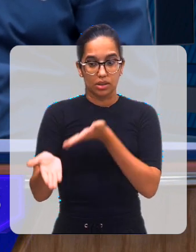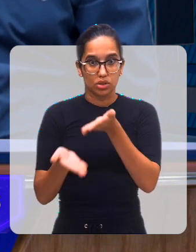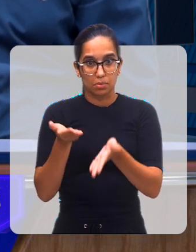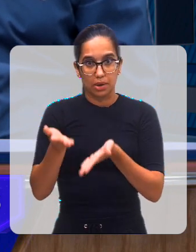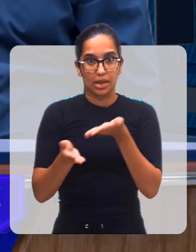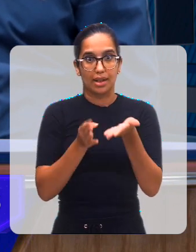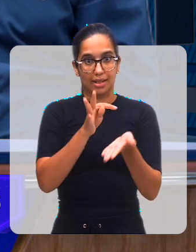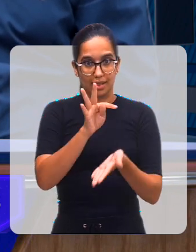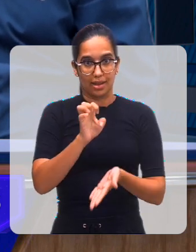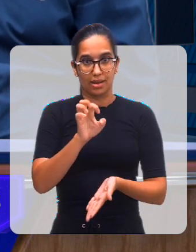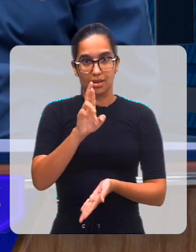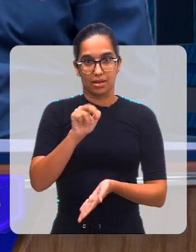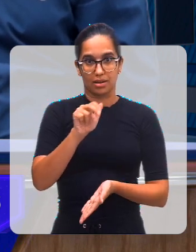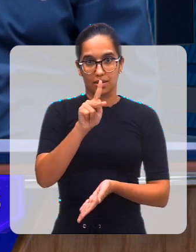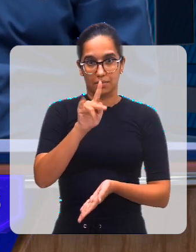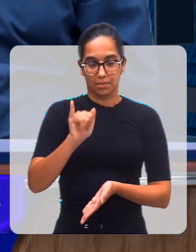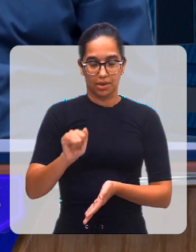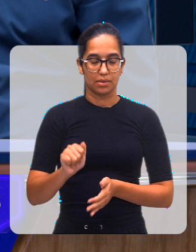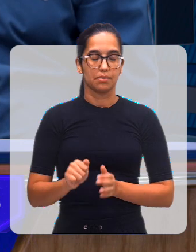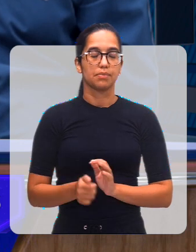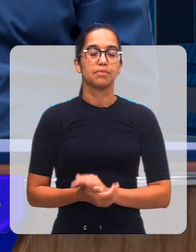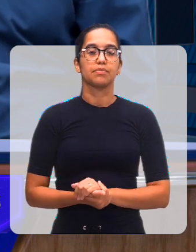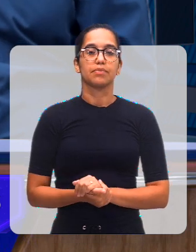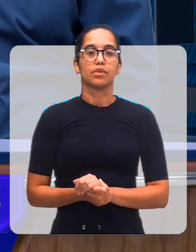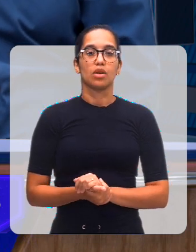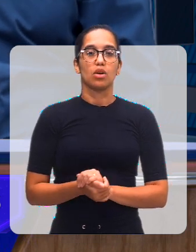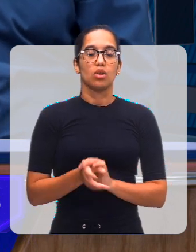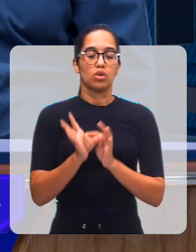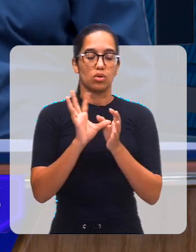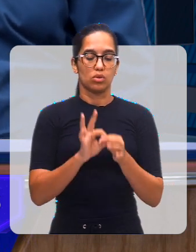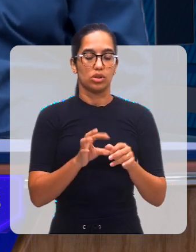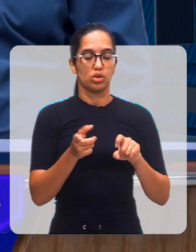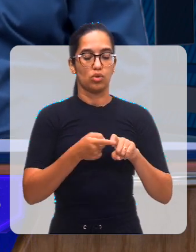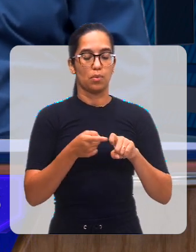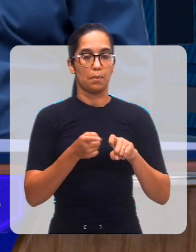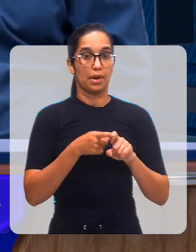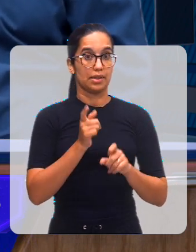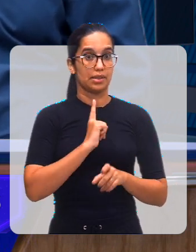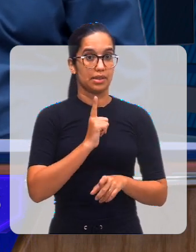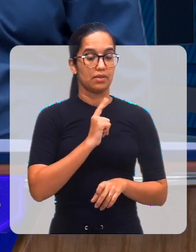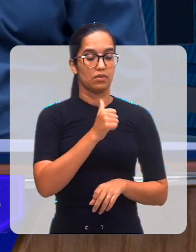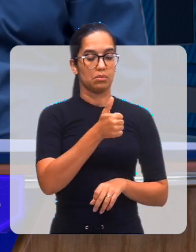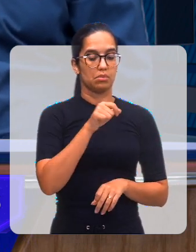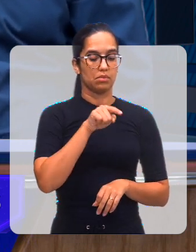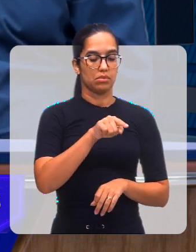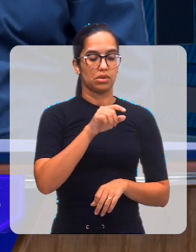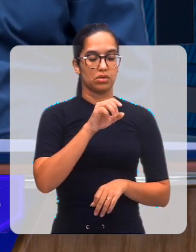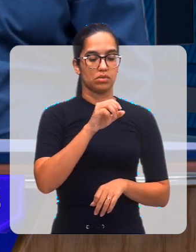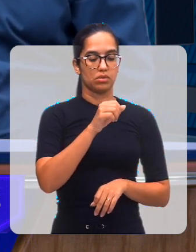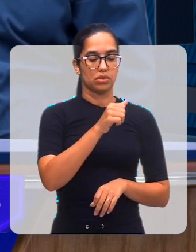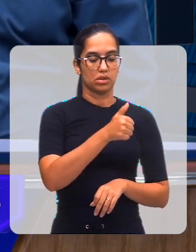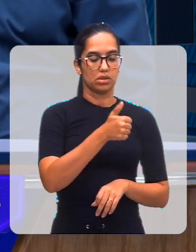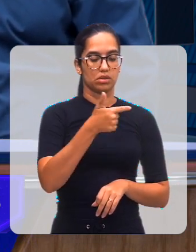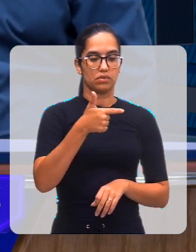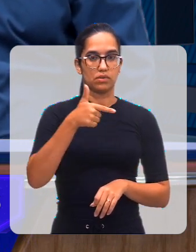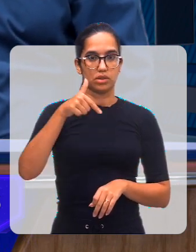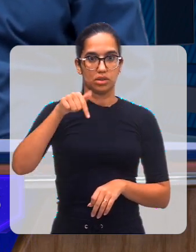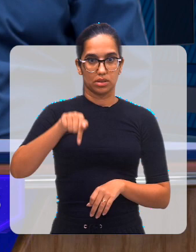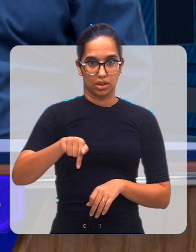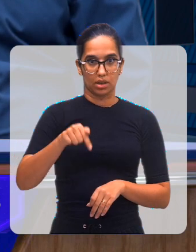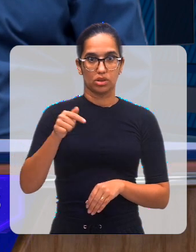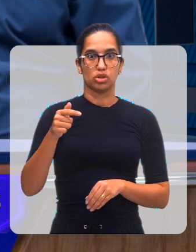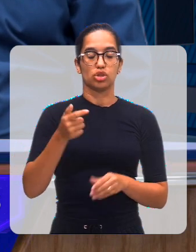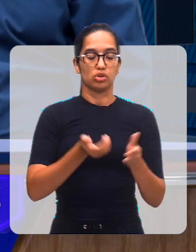falei, nós temos... Atendimento terapêutico, né? Terapêutico, exato. O atendimento médico, nós tivemos 1.127